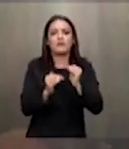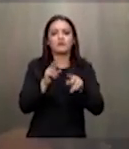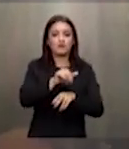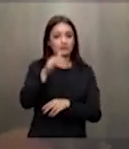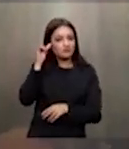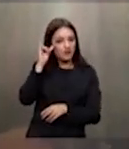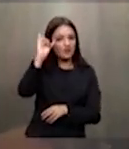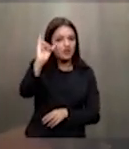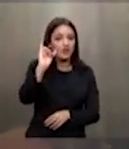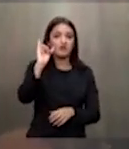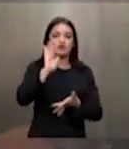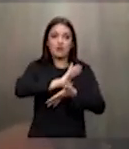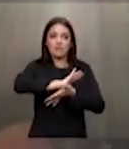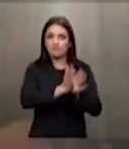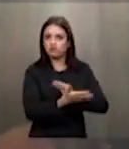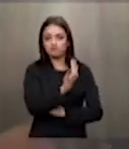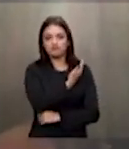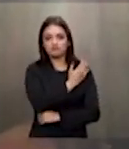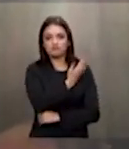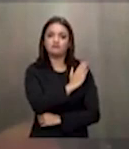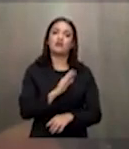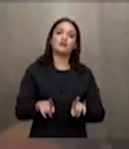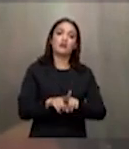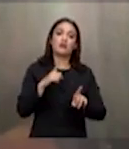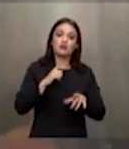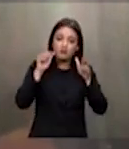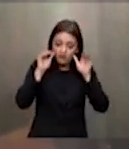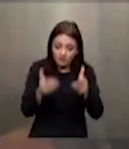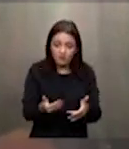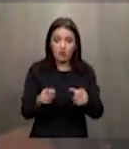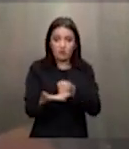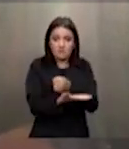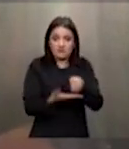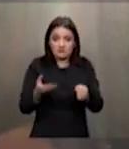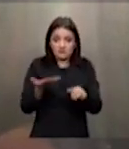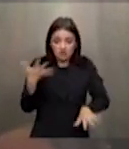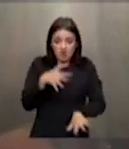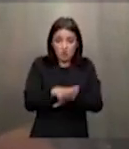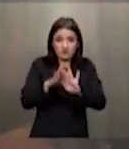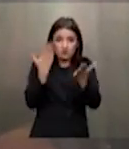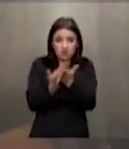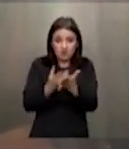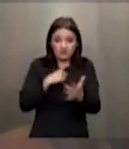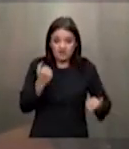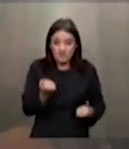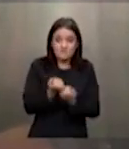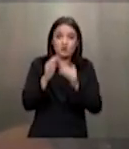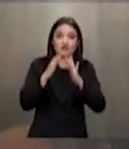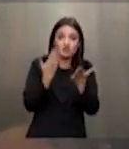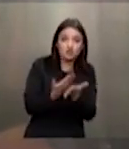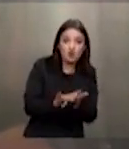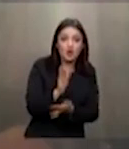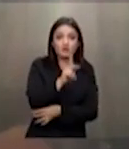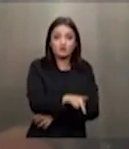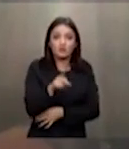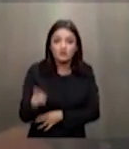fato todas as formas de discriminação que tenha centralidade no princípio de inclusão escolar e que apoie as escolas e os professores em